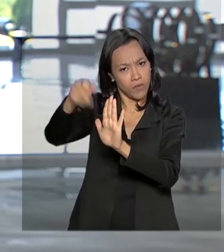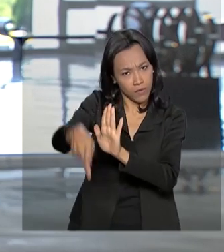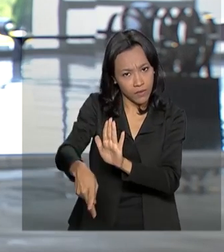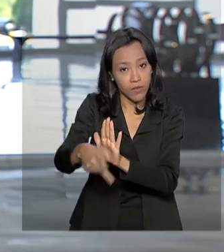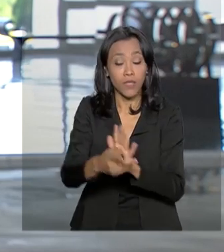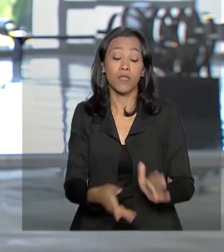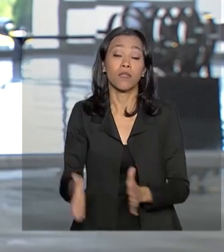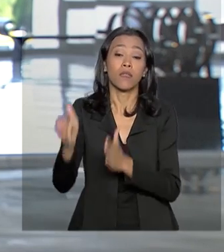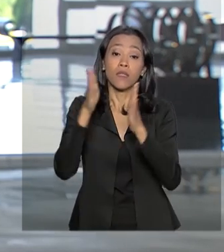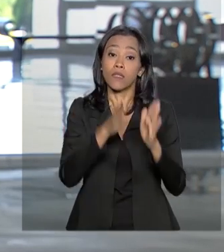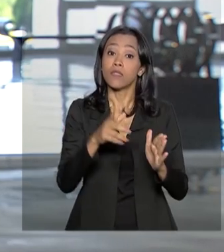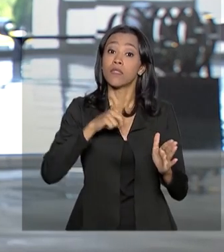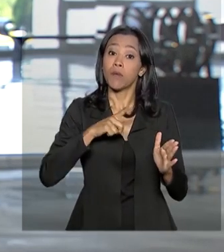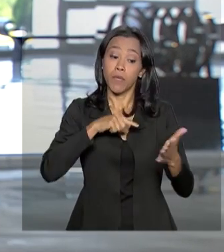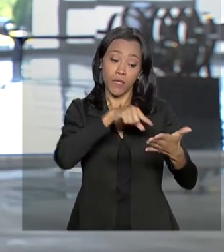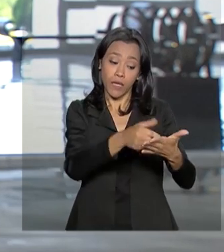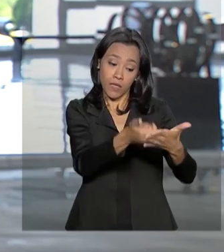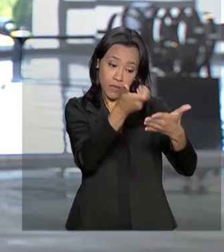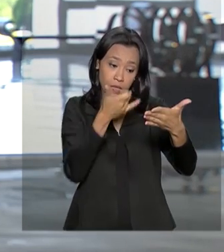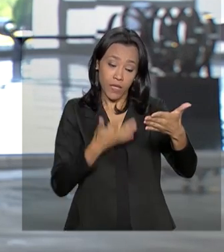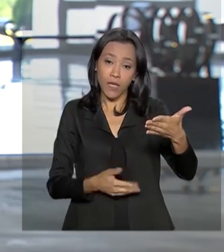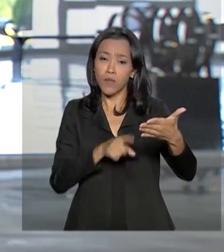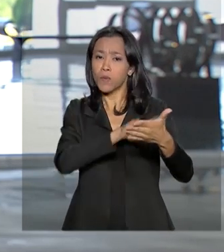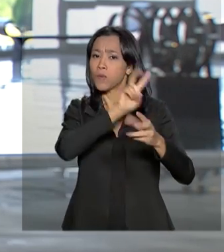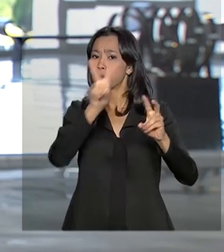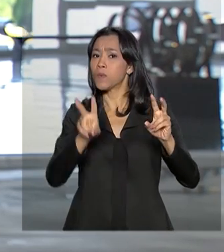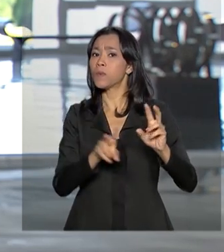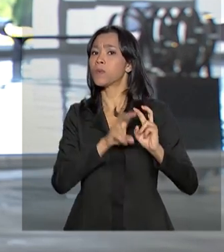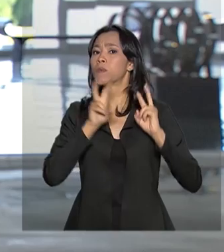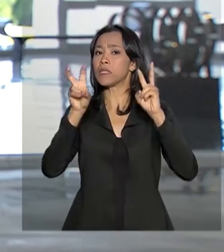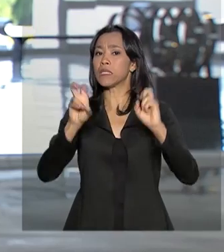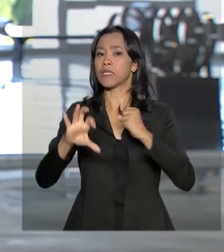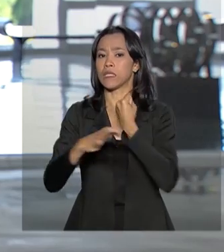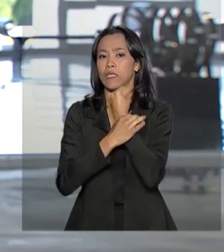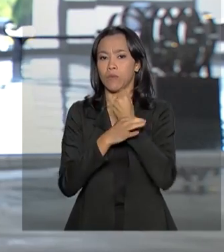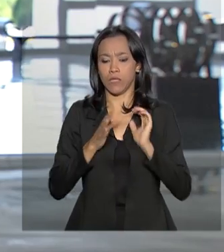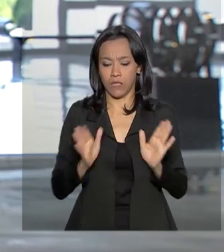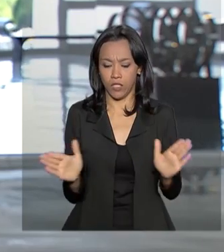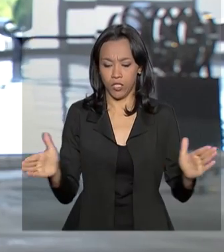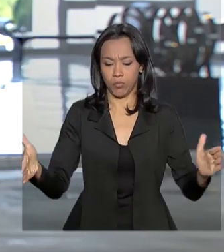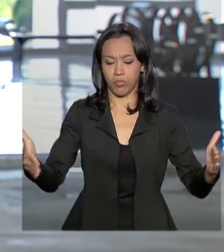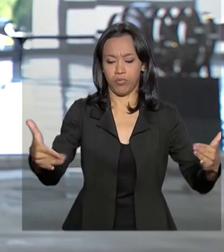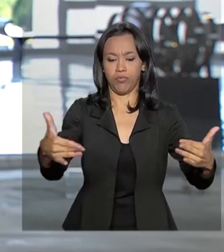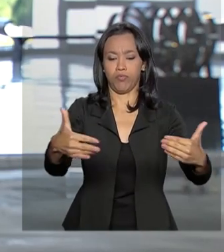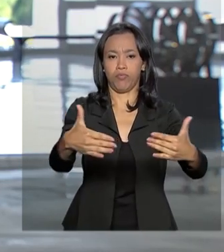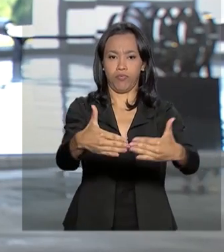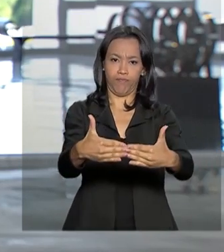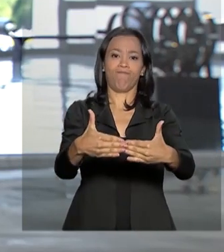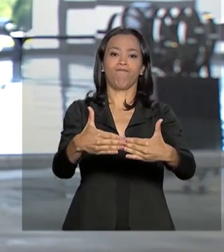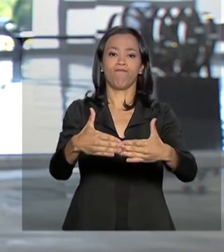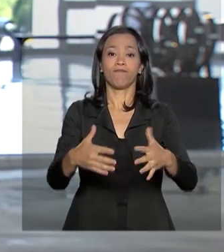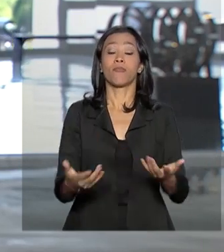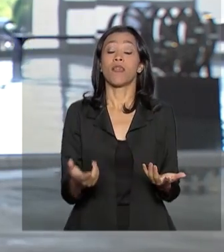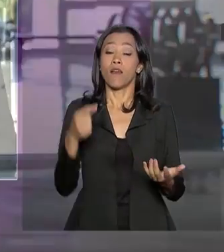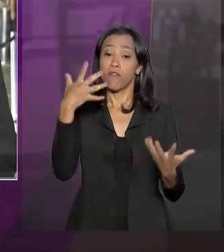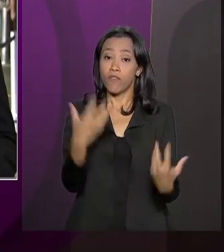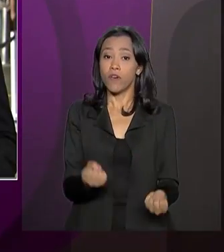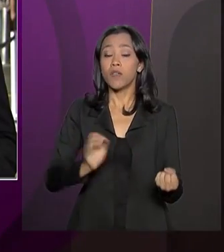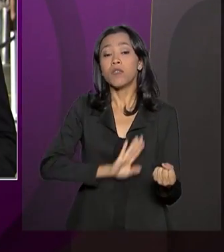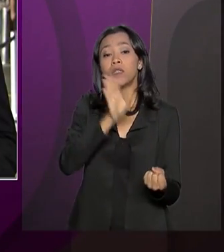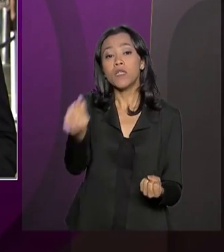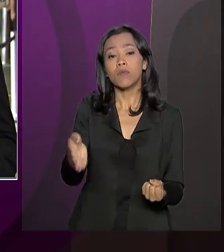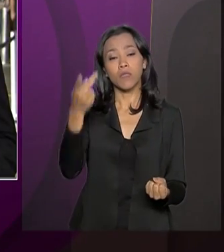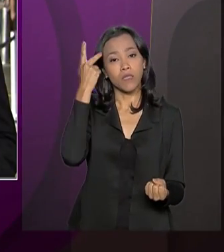uma lembrança sobre a segurança de barragens. Agora nós vamos direto a São Paulo, onde está o